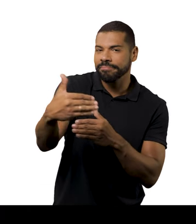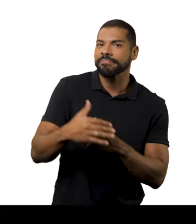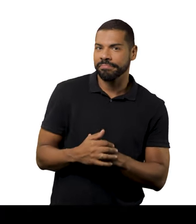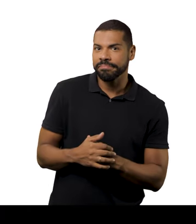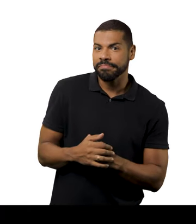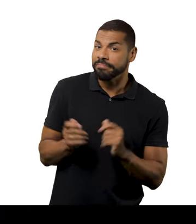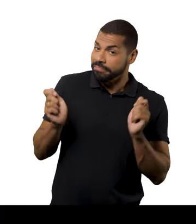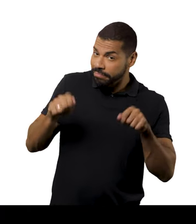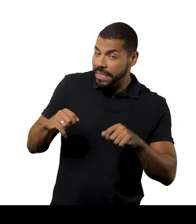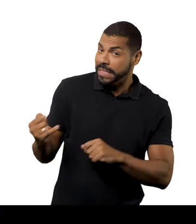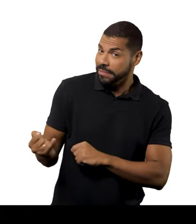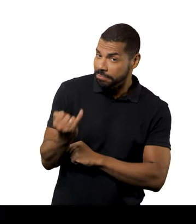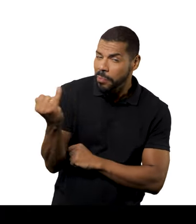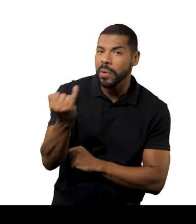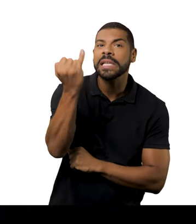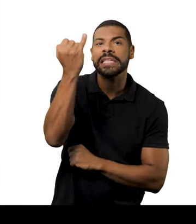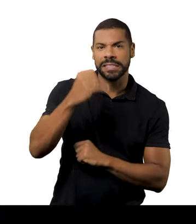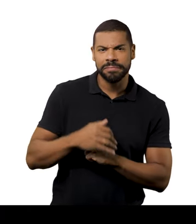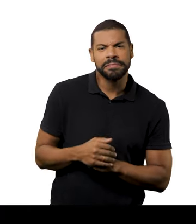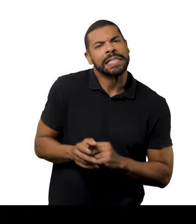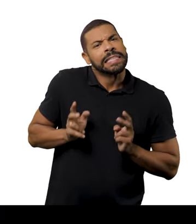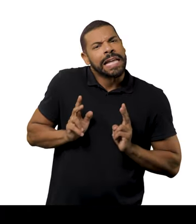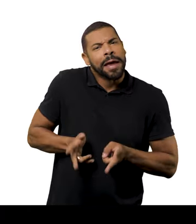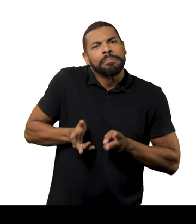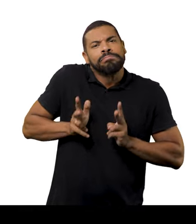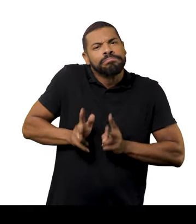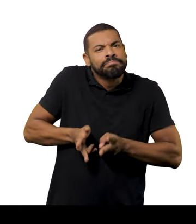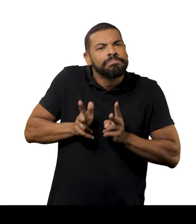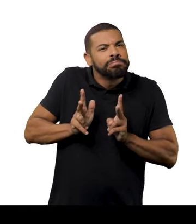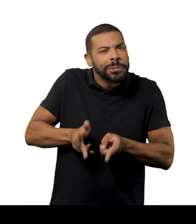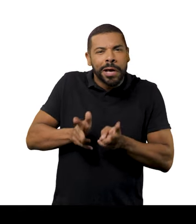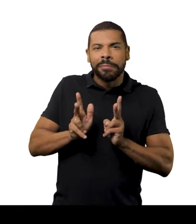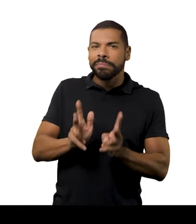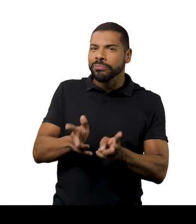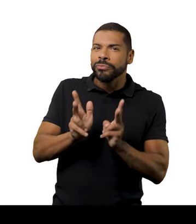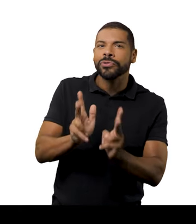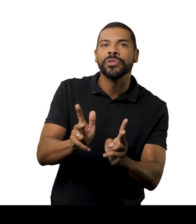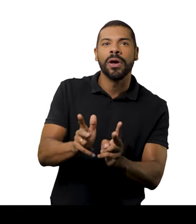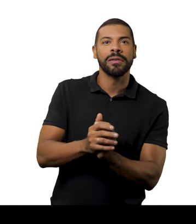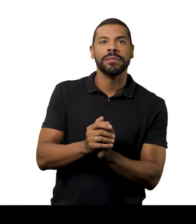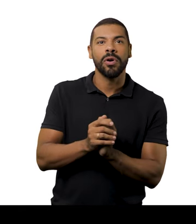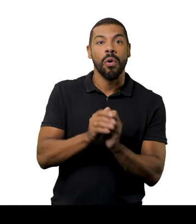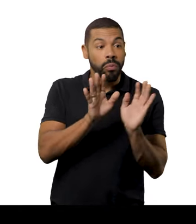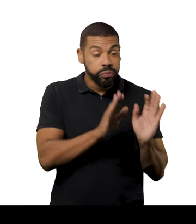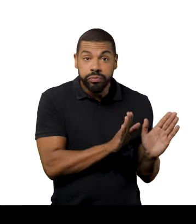continuação. Acho que é importante que o museu possa sempre